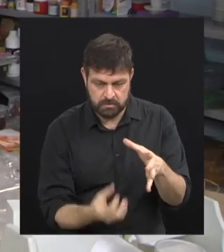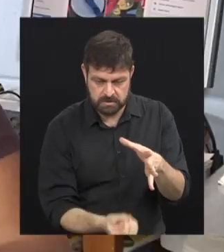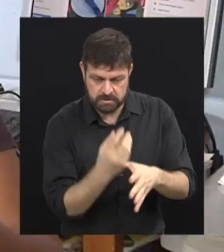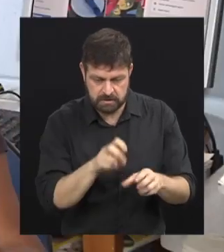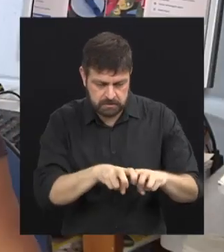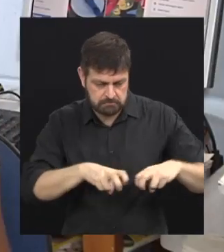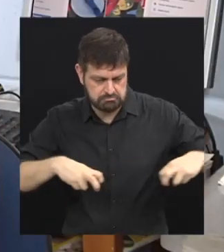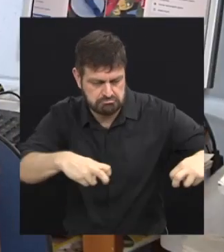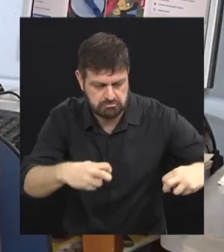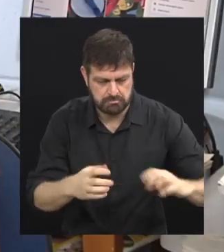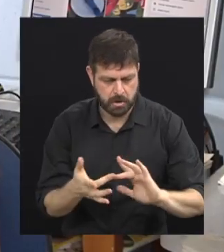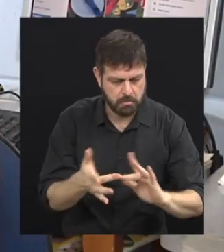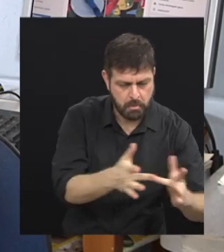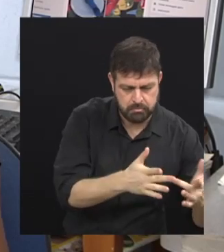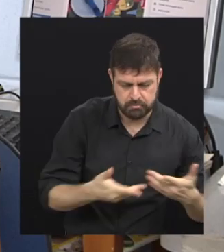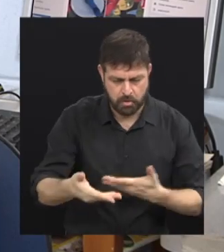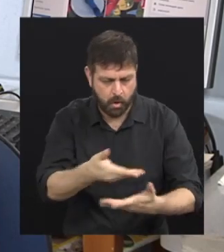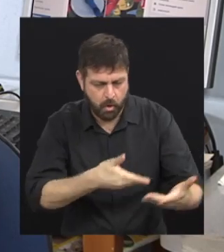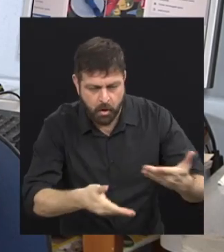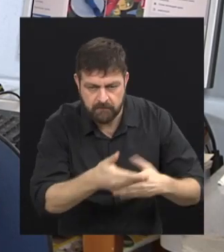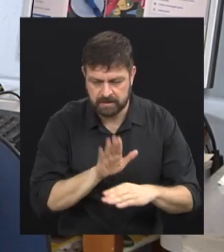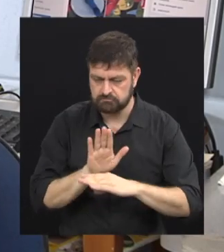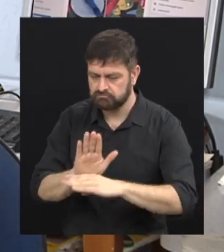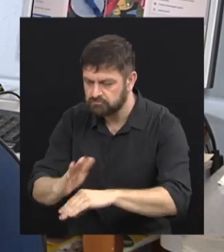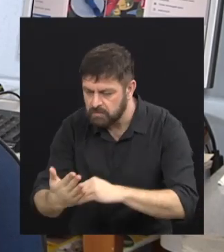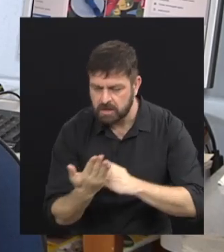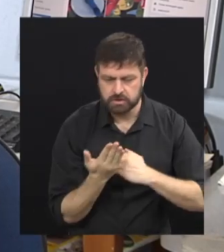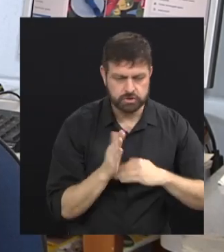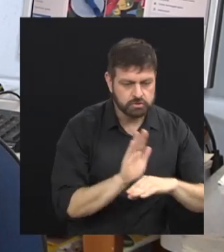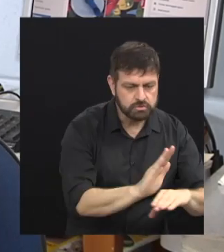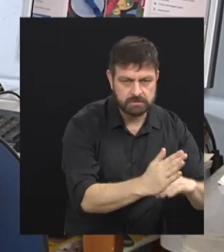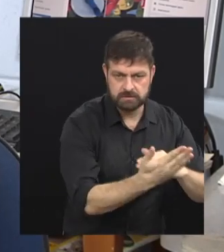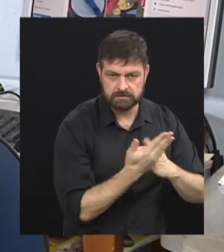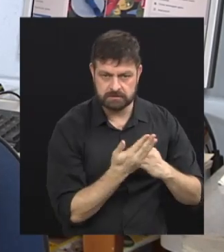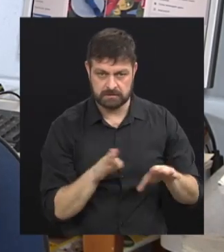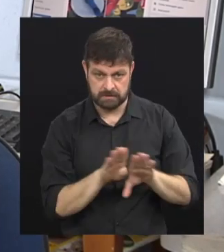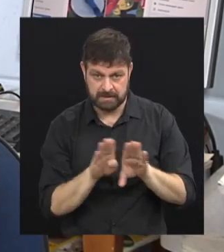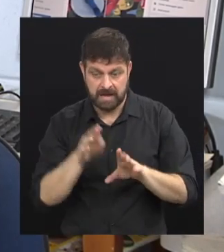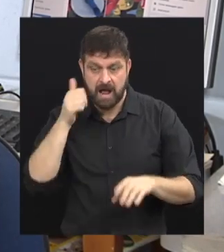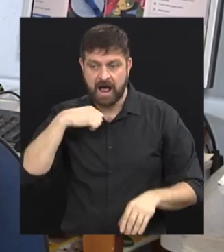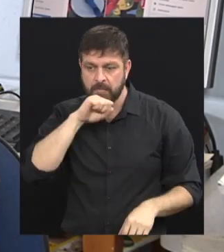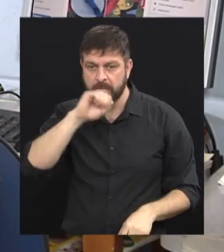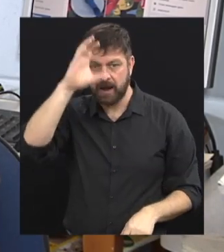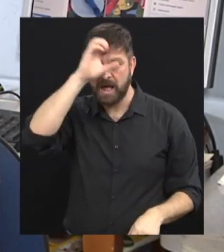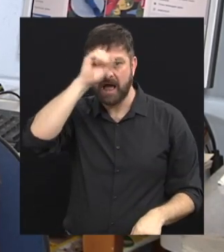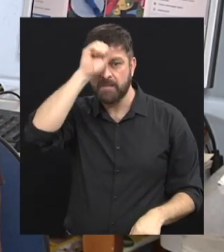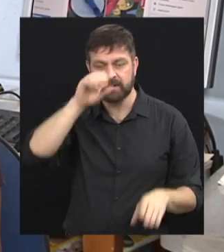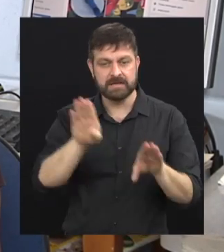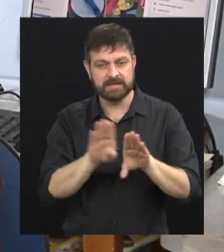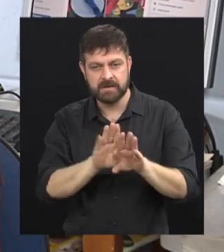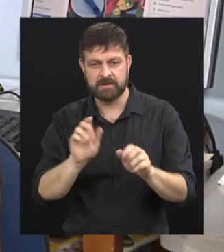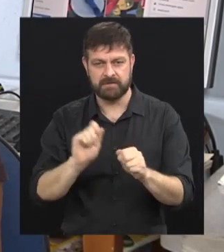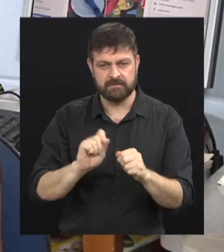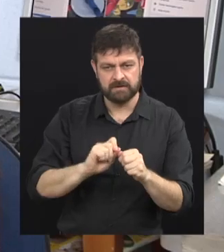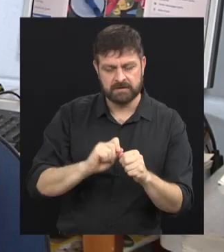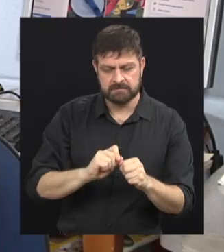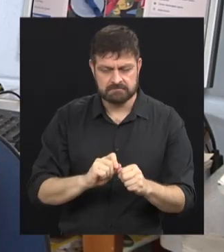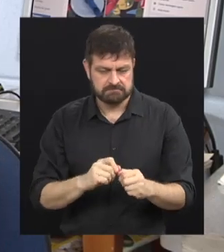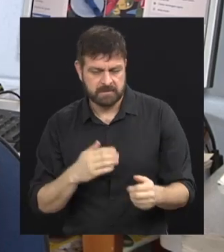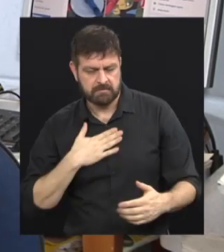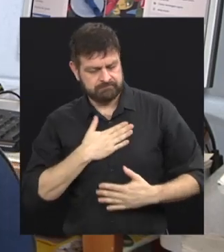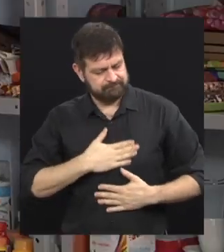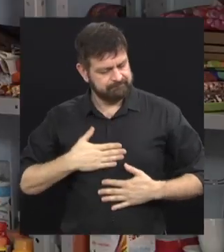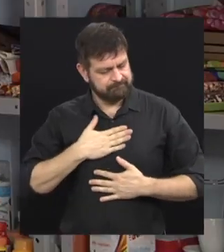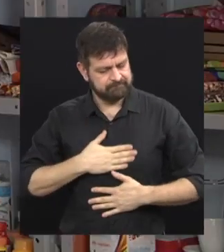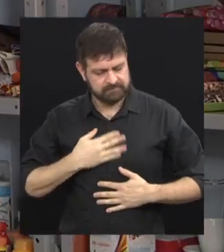gente se conversa, se autoajuda. Então, além delas aprenderem, ainda se torna um lazer